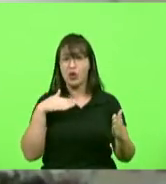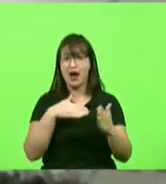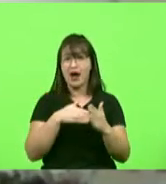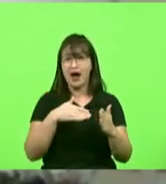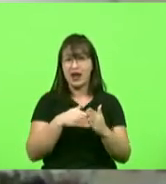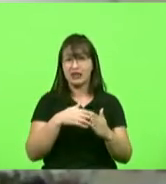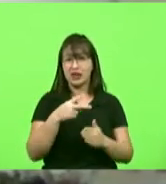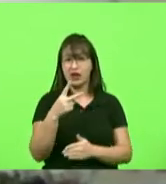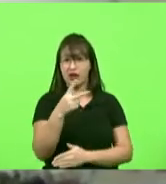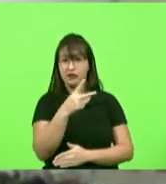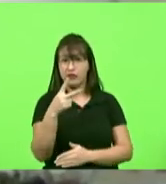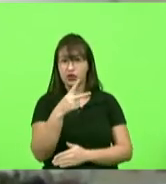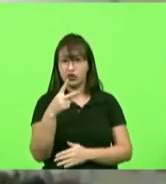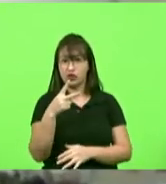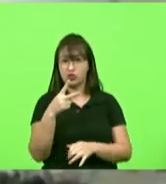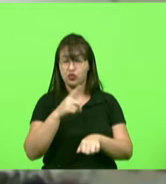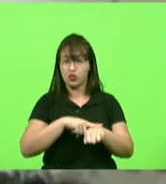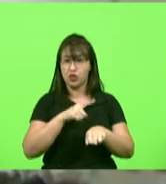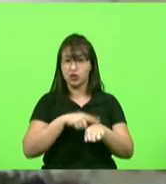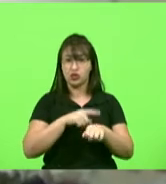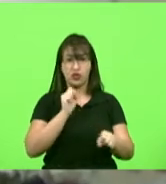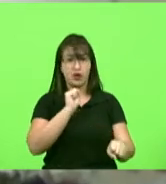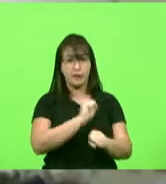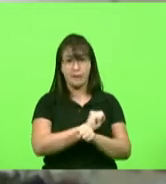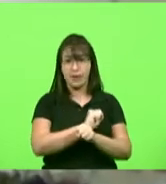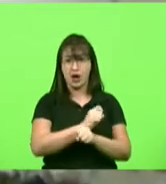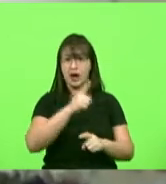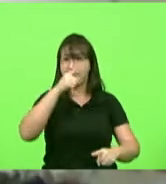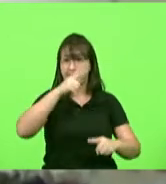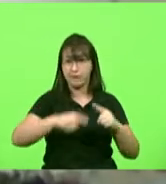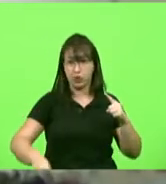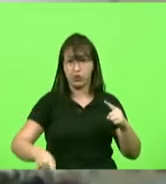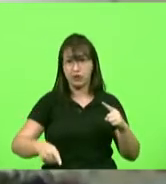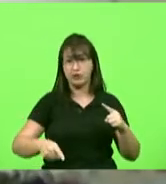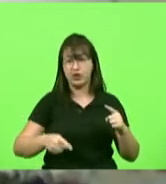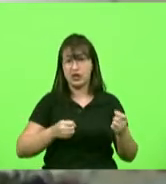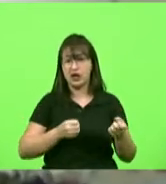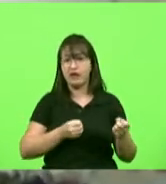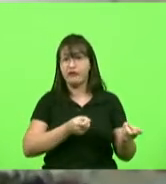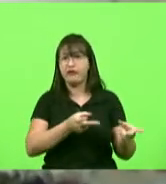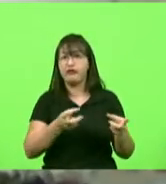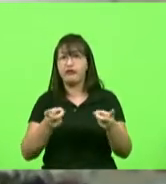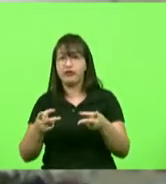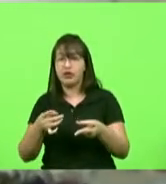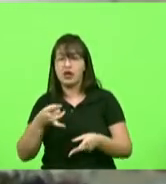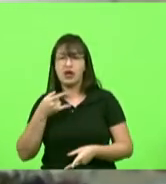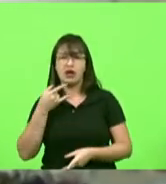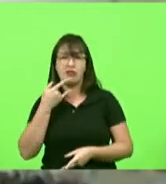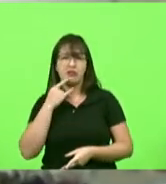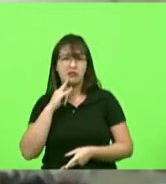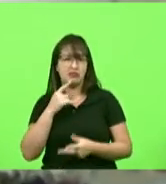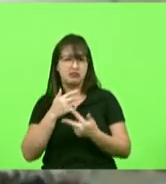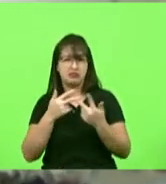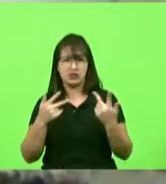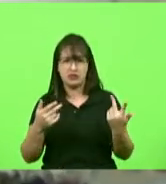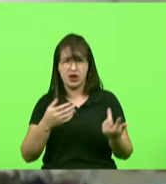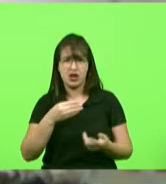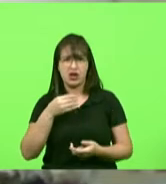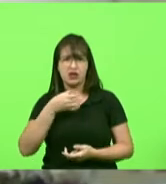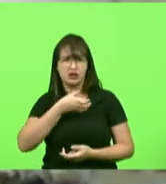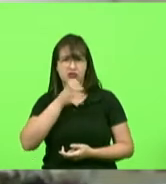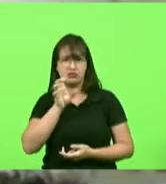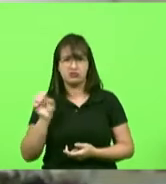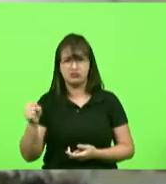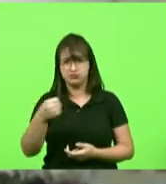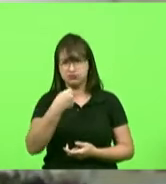proibição de venda de bebidas alcoólicas a partir das 22 horas